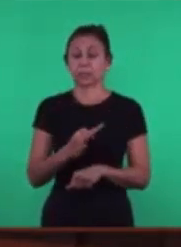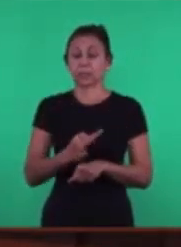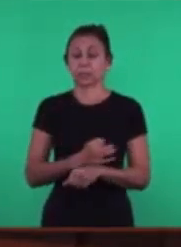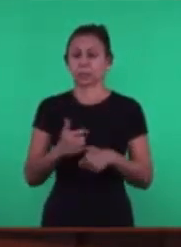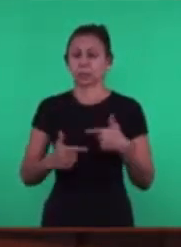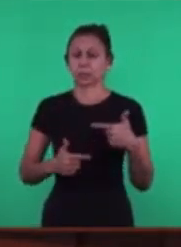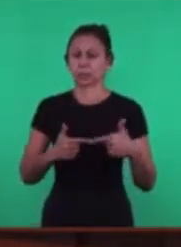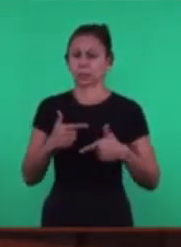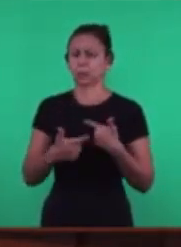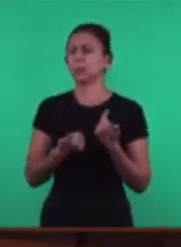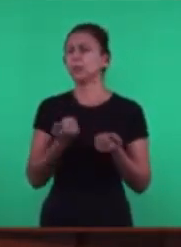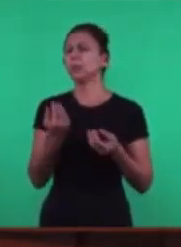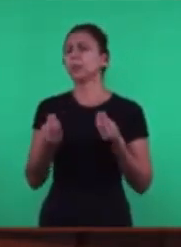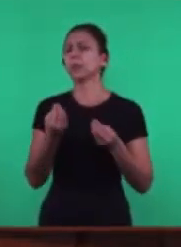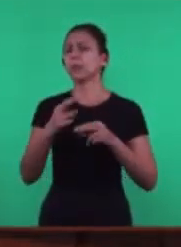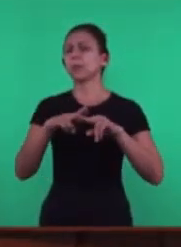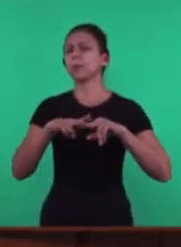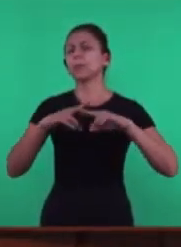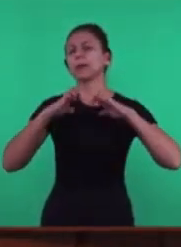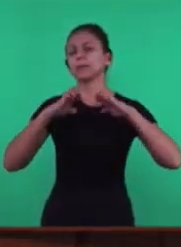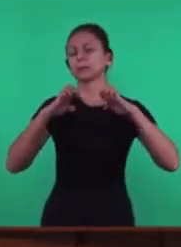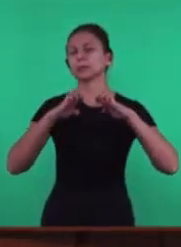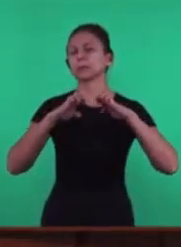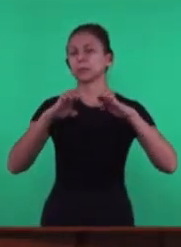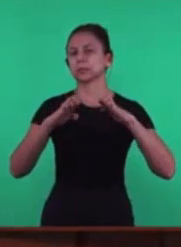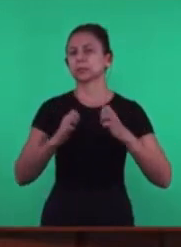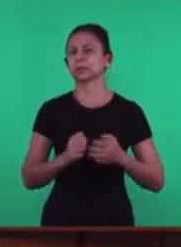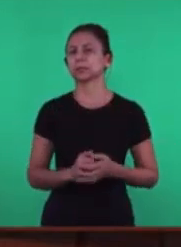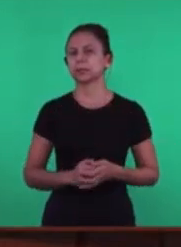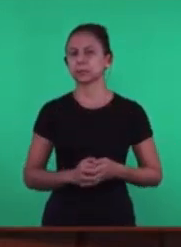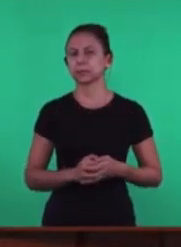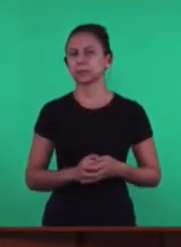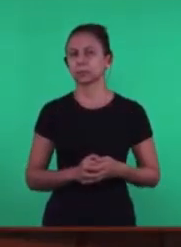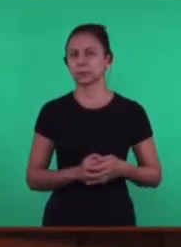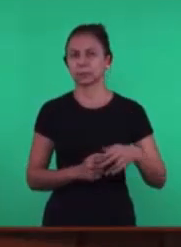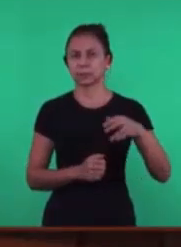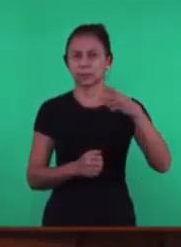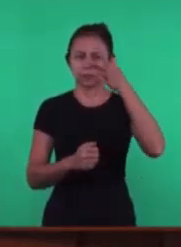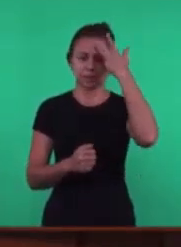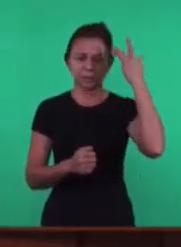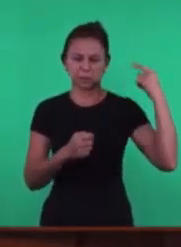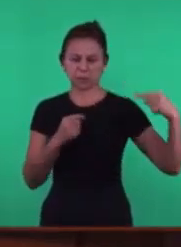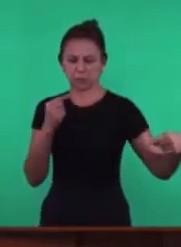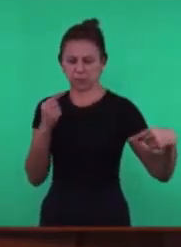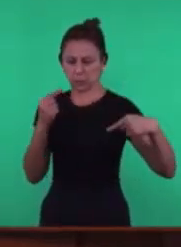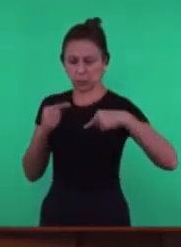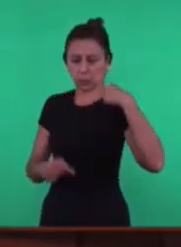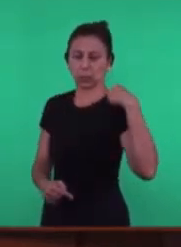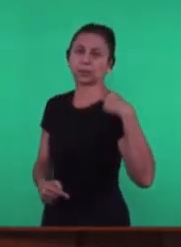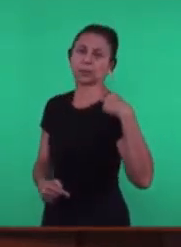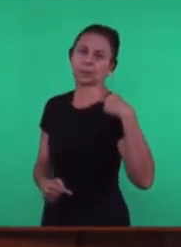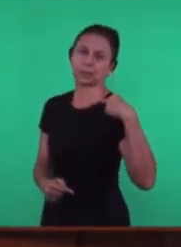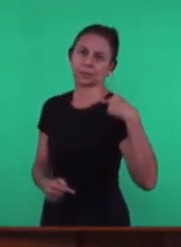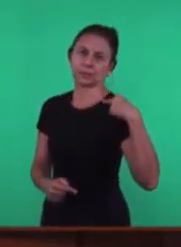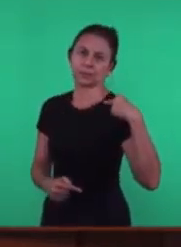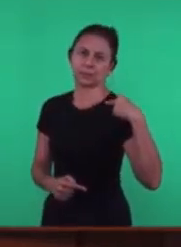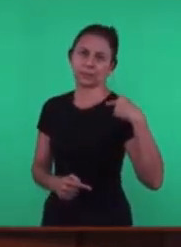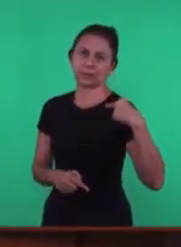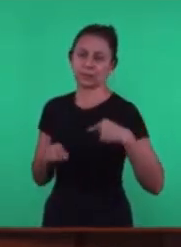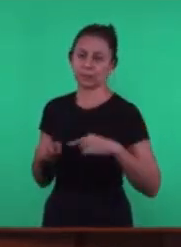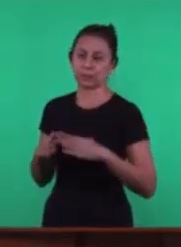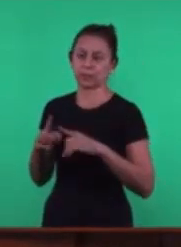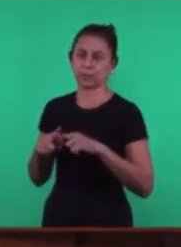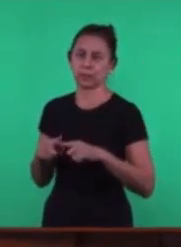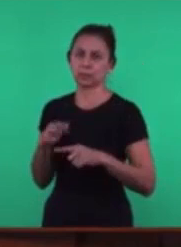Semeado As oposições Para que a igreja Não esteja Desapercebida